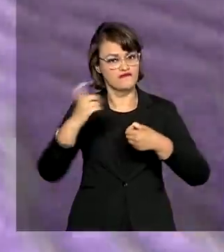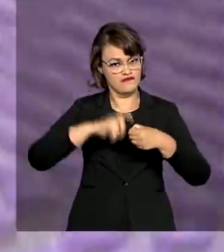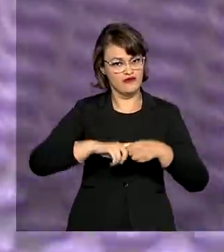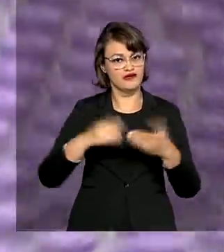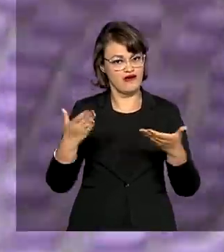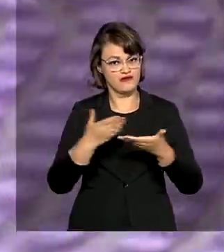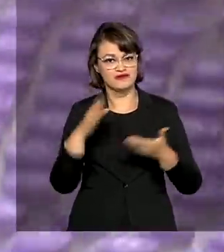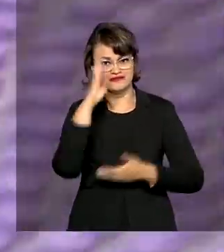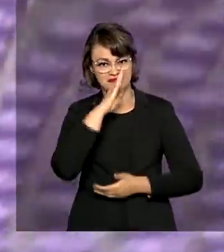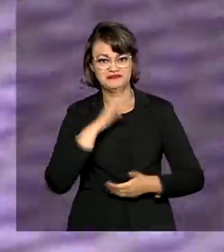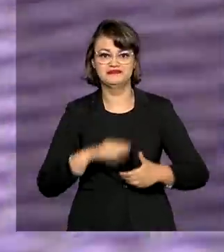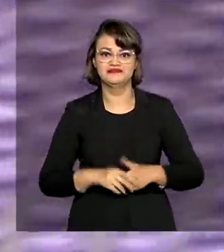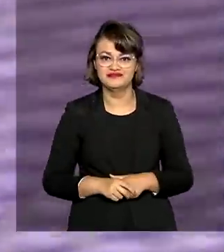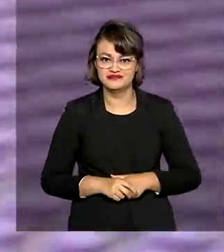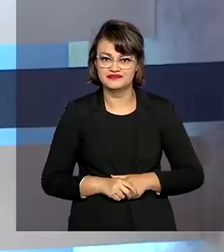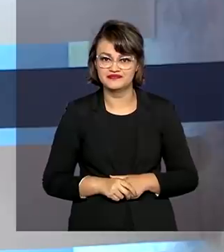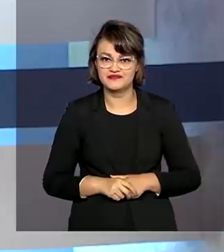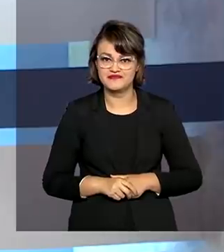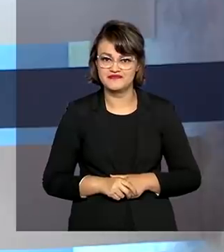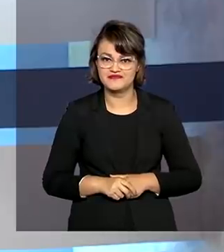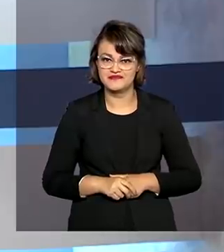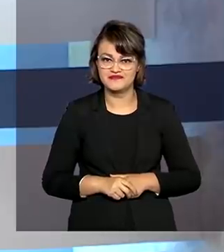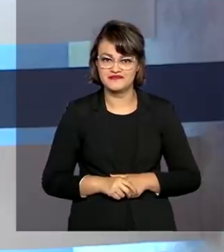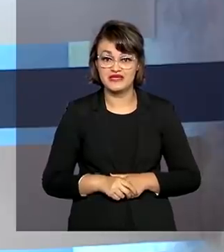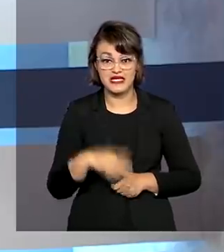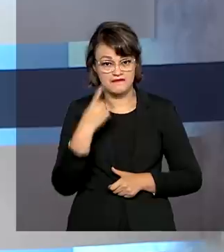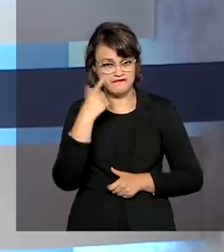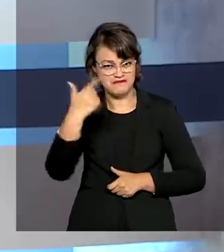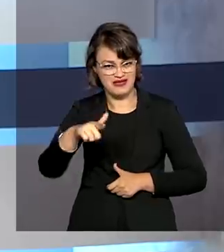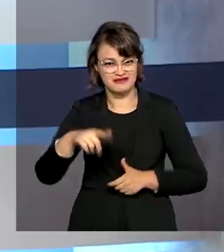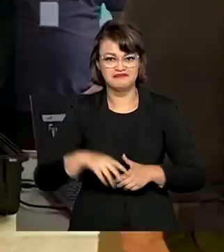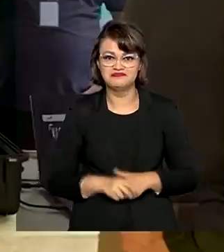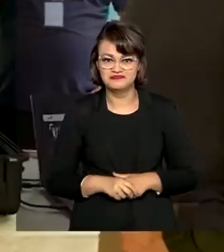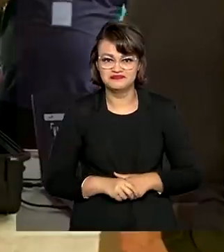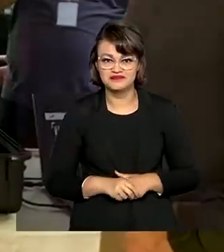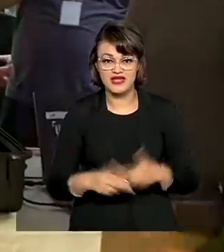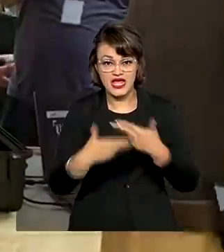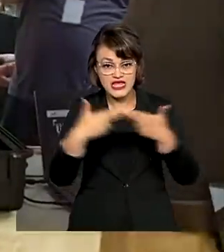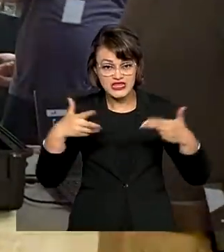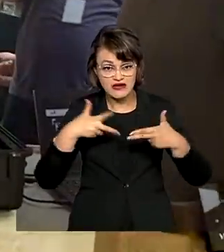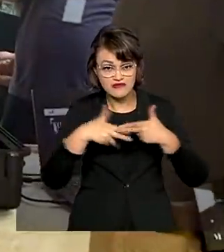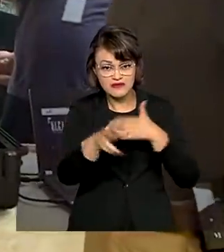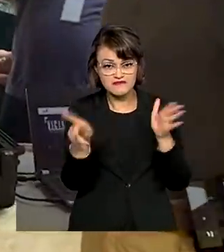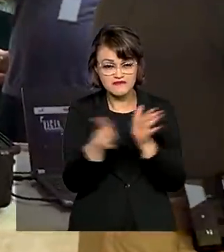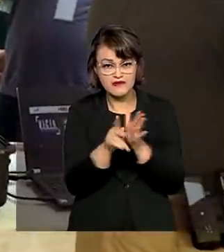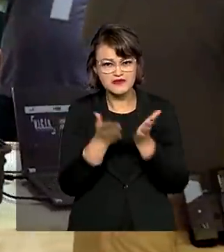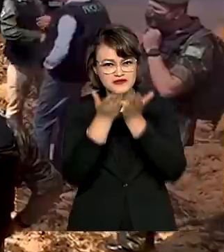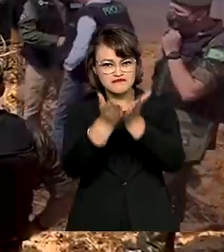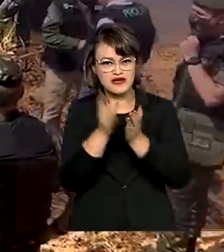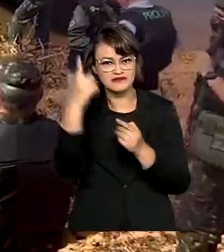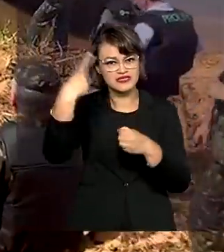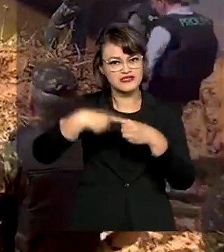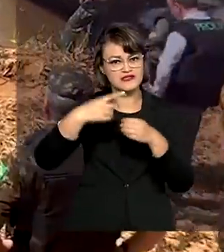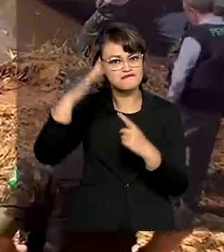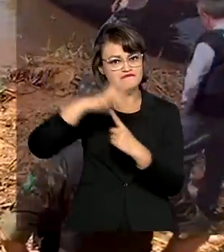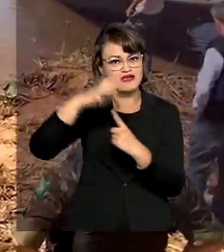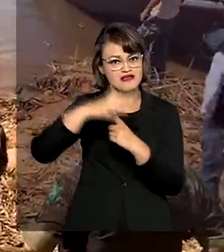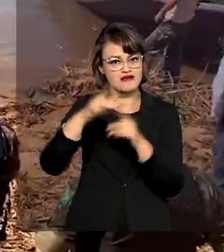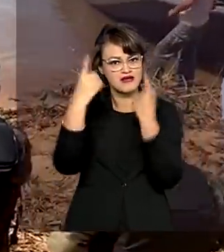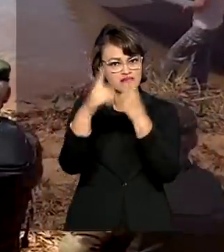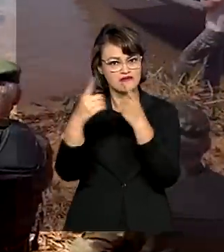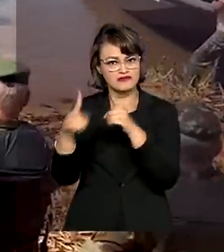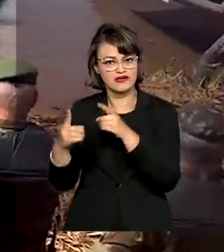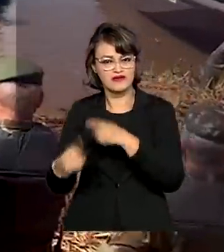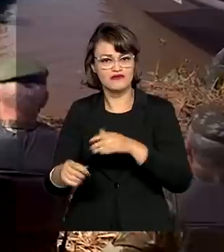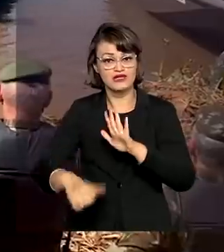retomados a partir de hoje no Brasil. E veja também, inaugurada a base náutica no Paraná para combater o